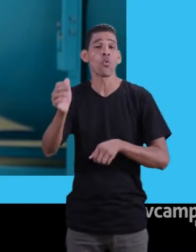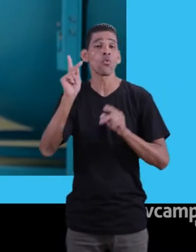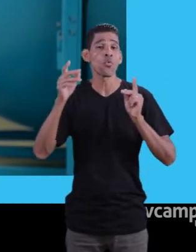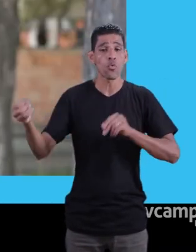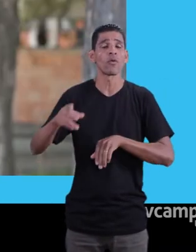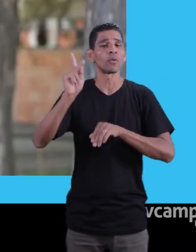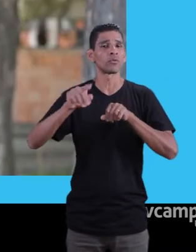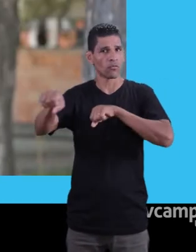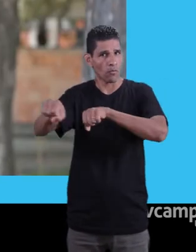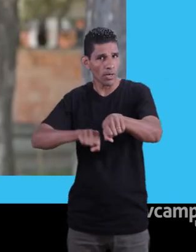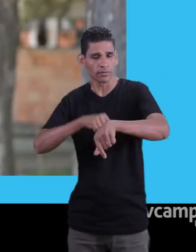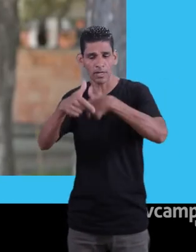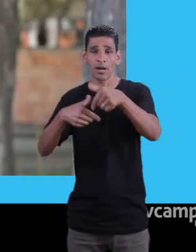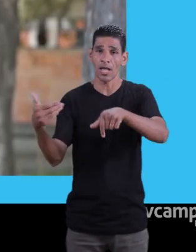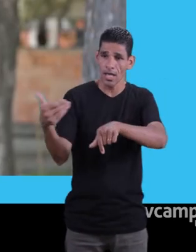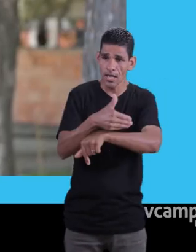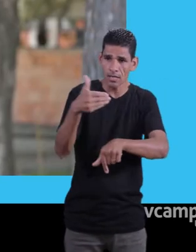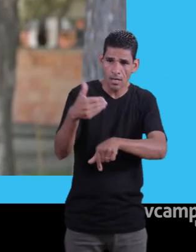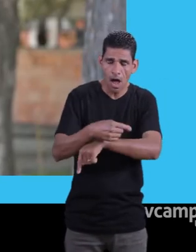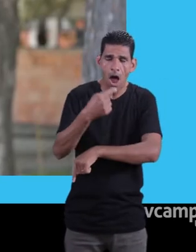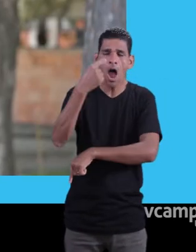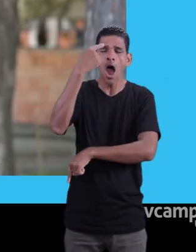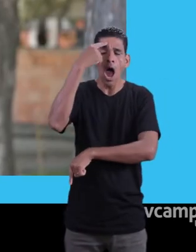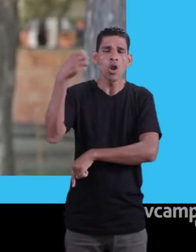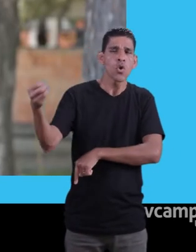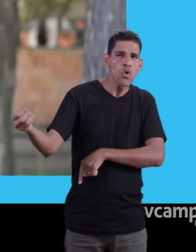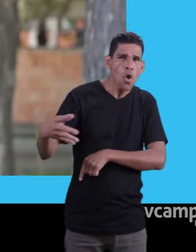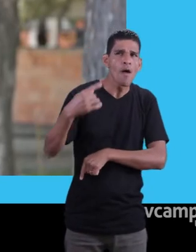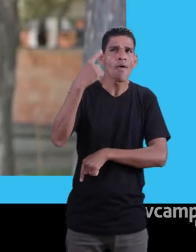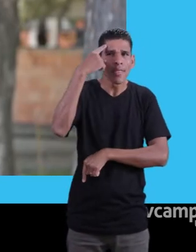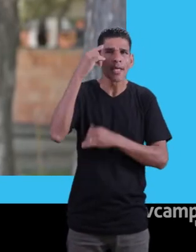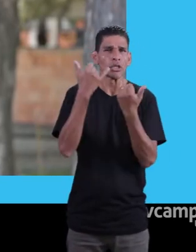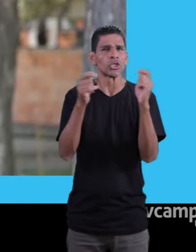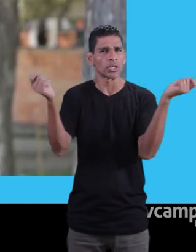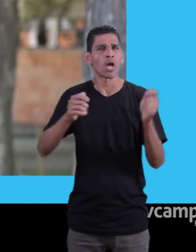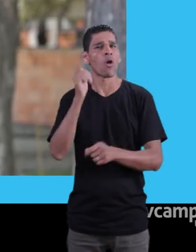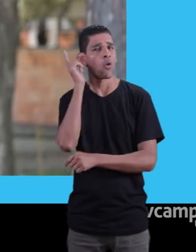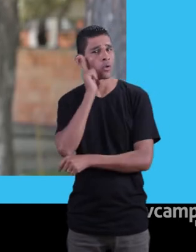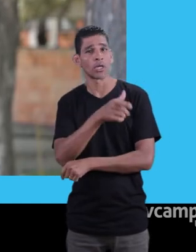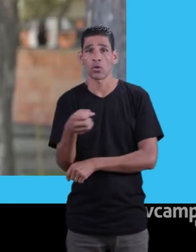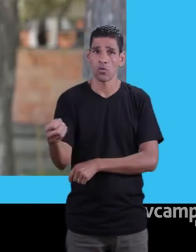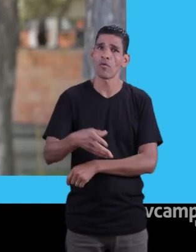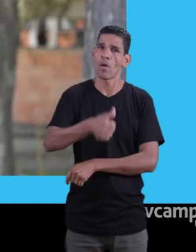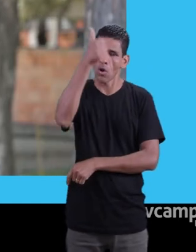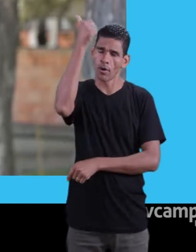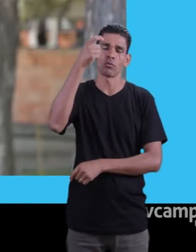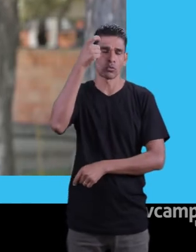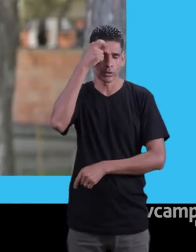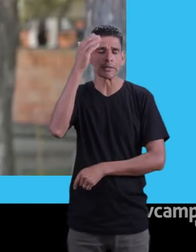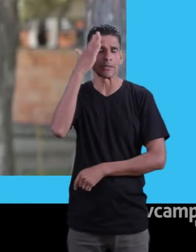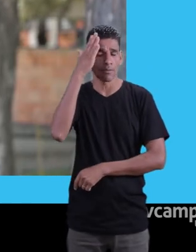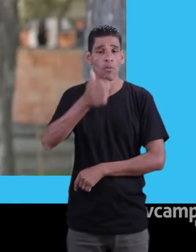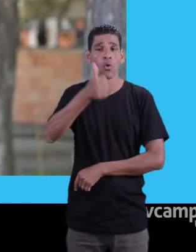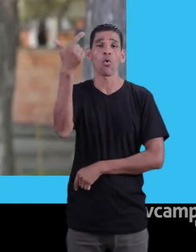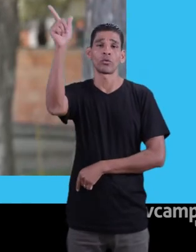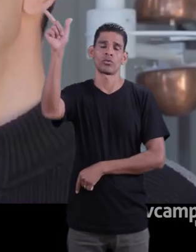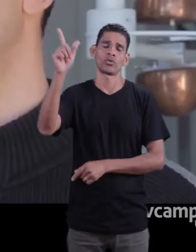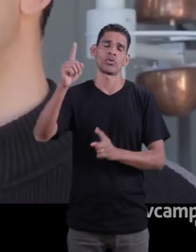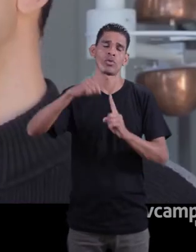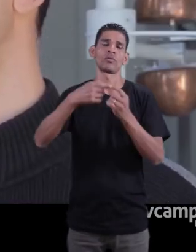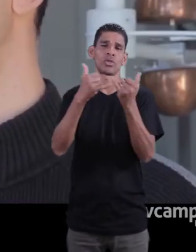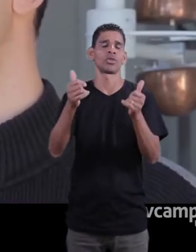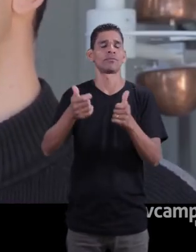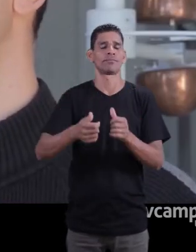formando e entrando no mercado de trabalho, eles tenham conhecimento a respeito de uma geração mais consciente da energia elétrica